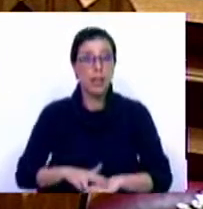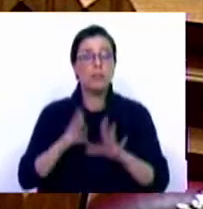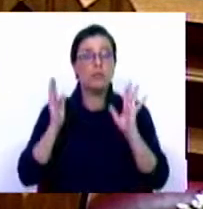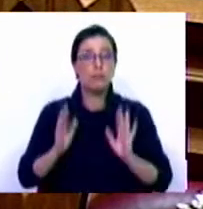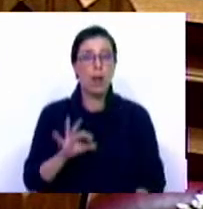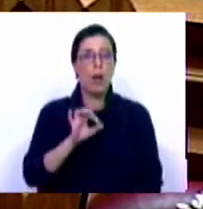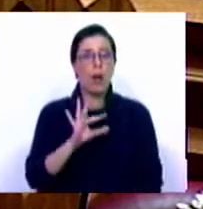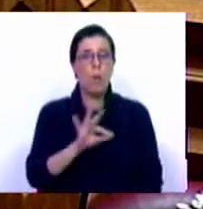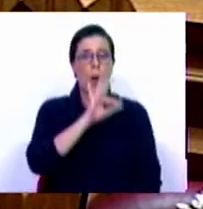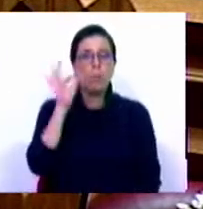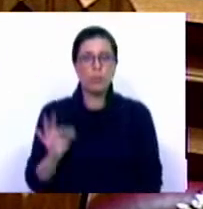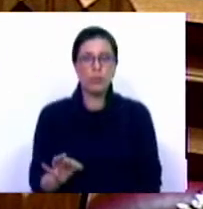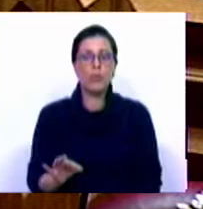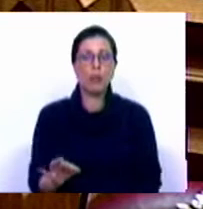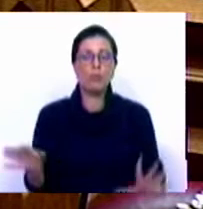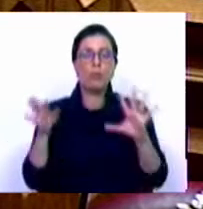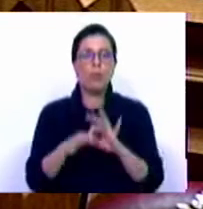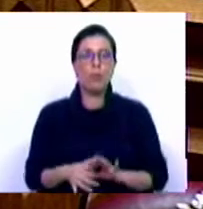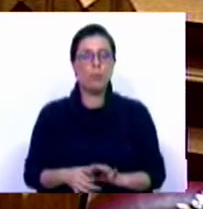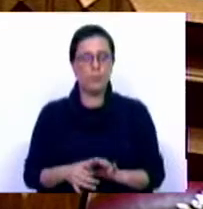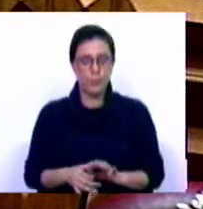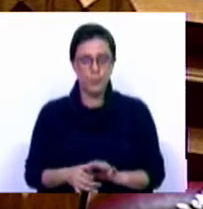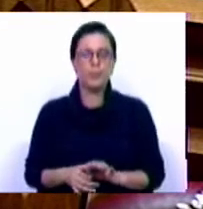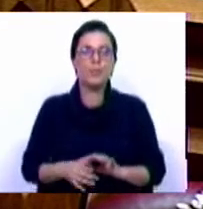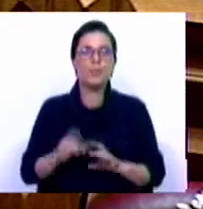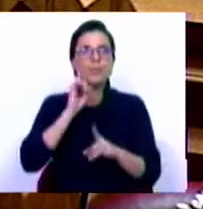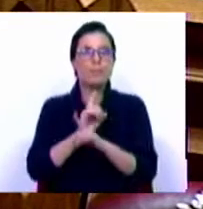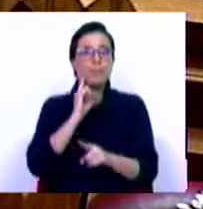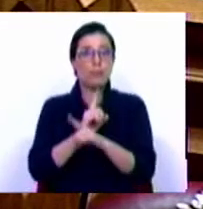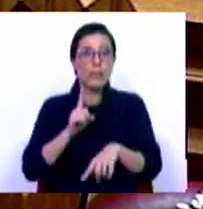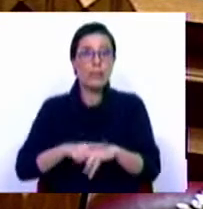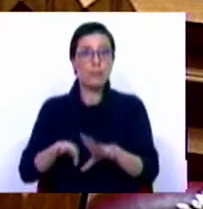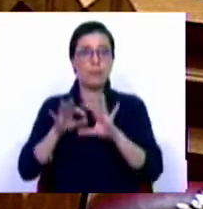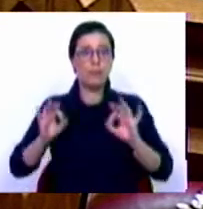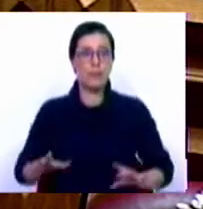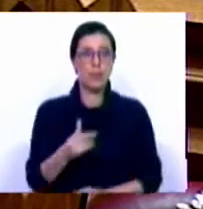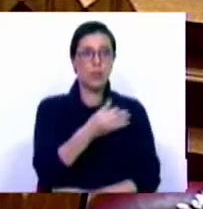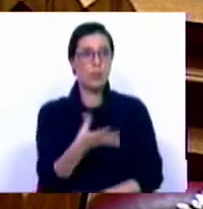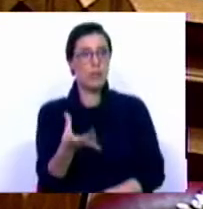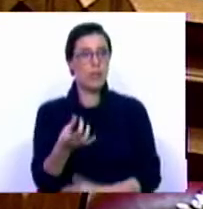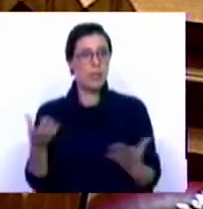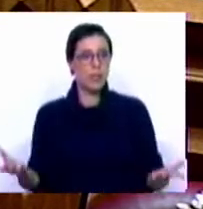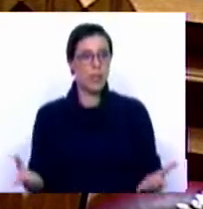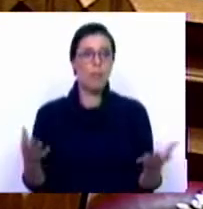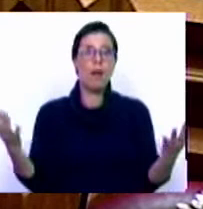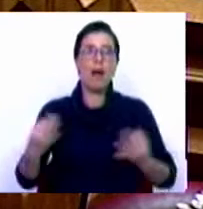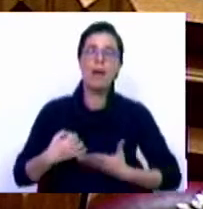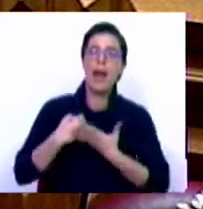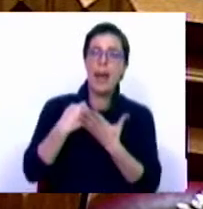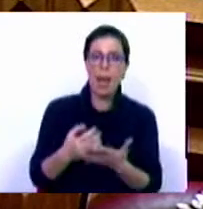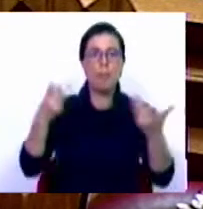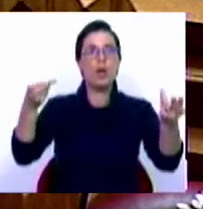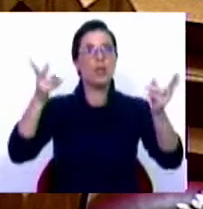atingiram os 84% relativamente ao mesmo período em 2019. Apesar dos apoios